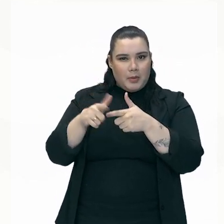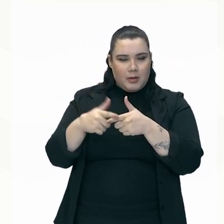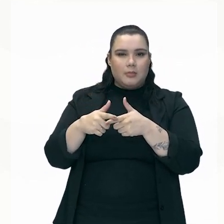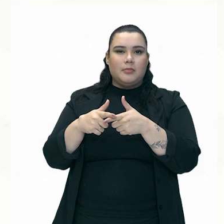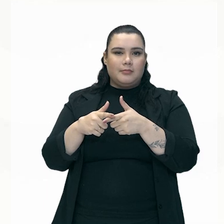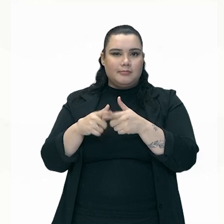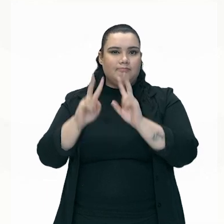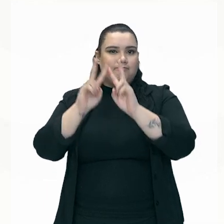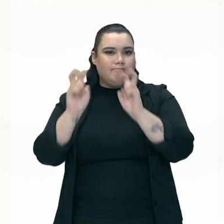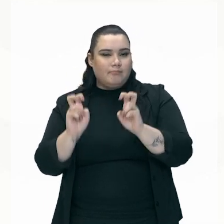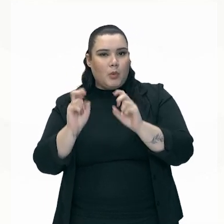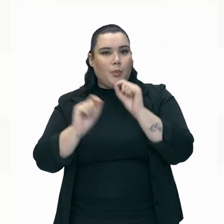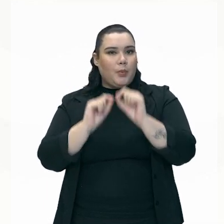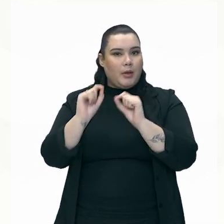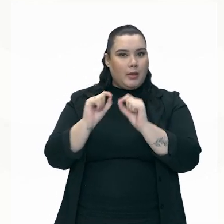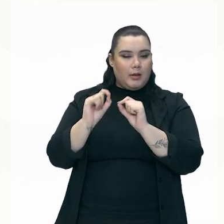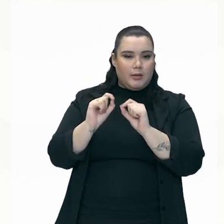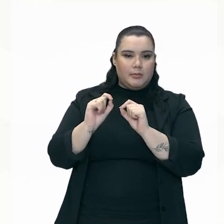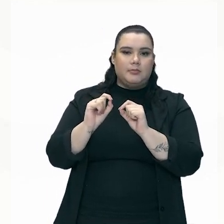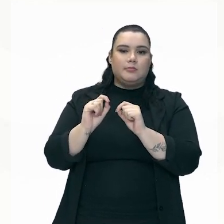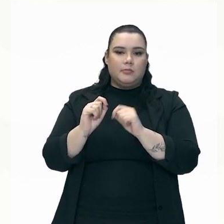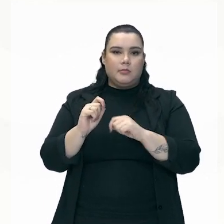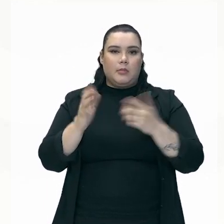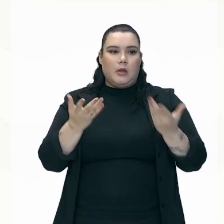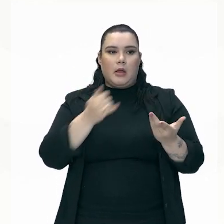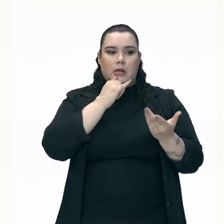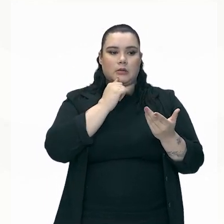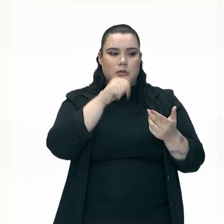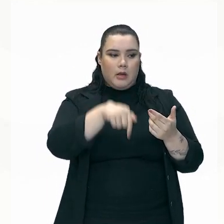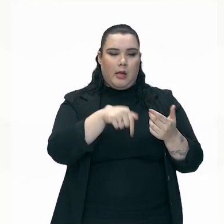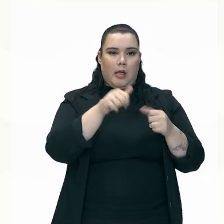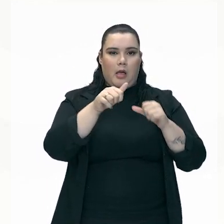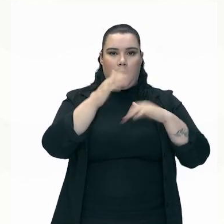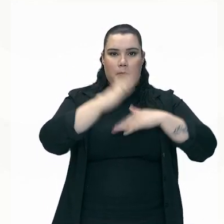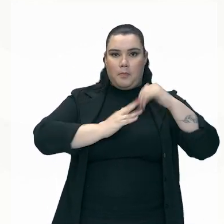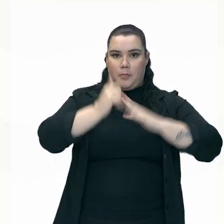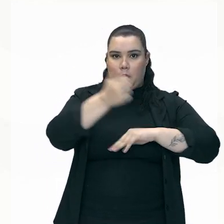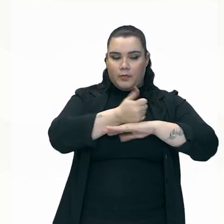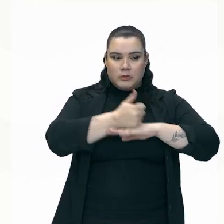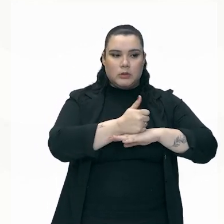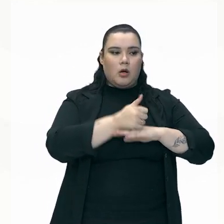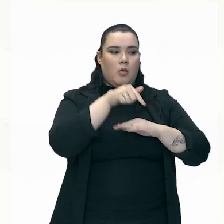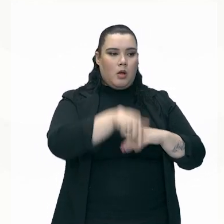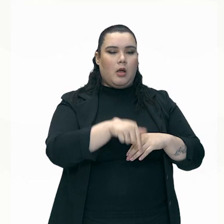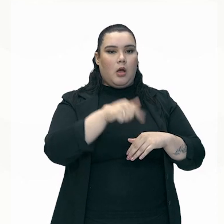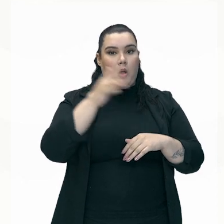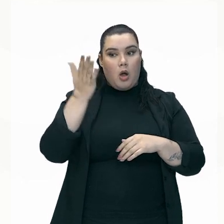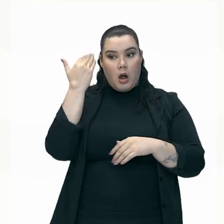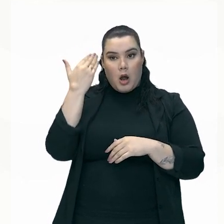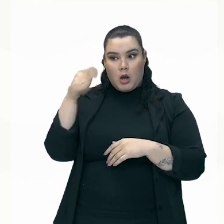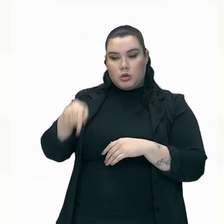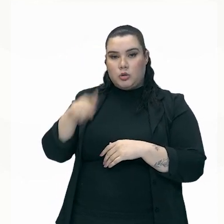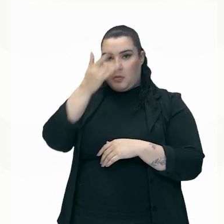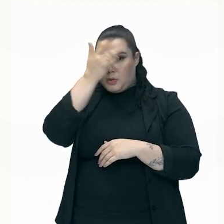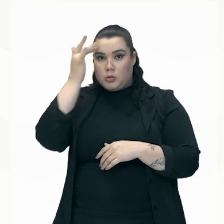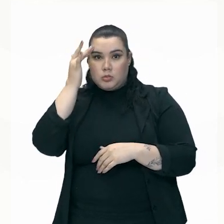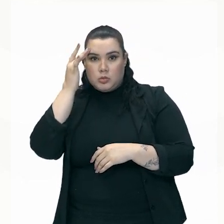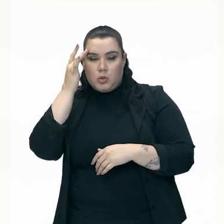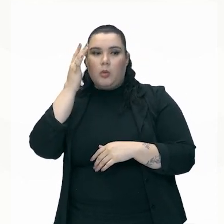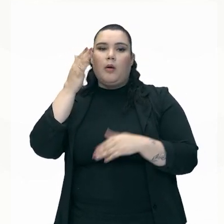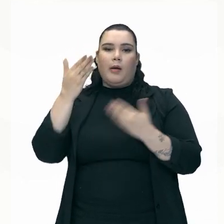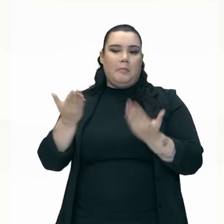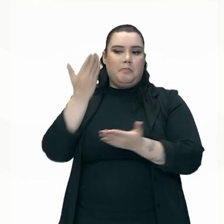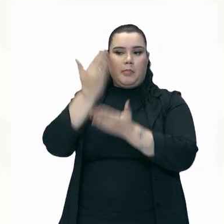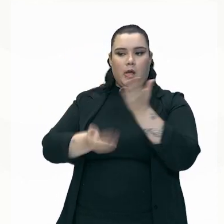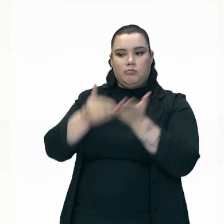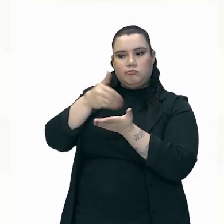Você tem um trabalho que é trocado e que essa pessoa que trabalhava com esse tipo de serviço fica sem nada e vai